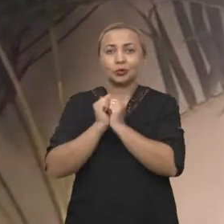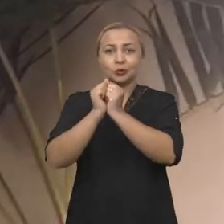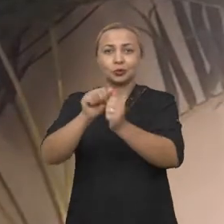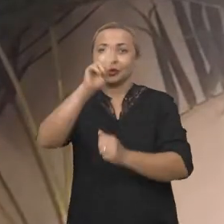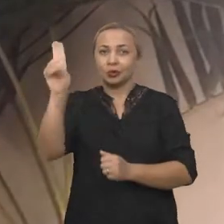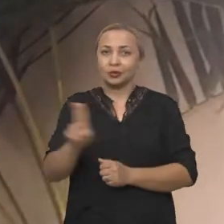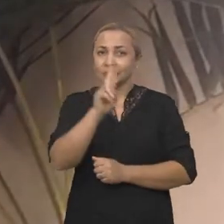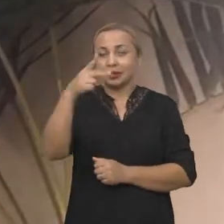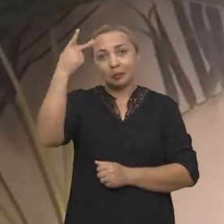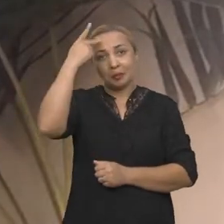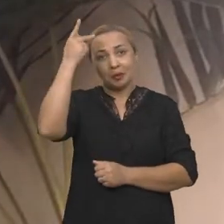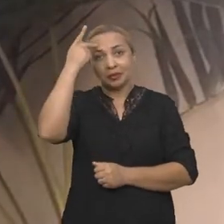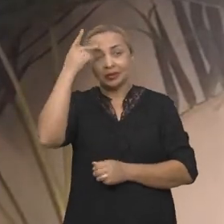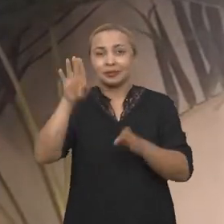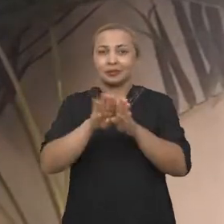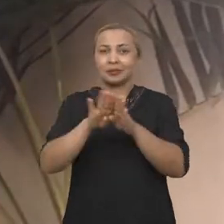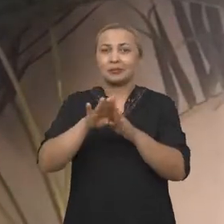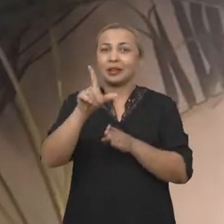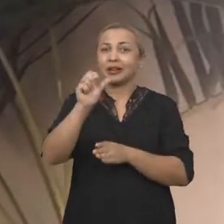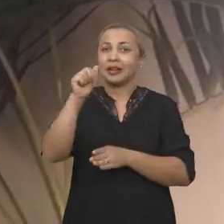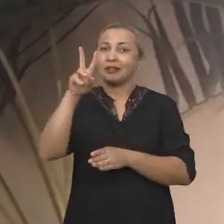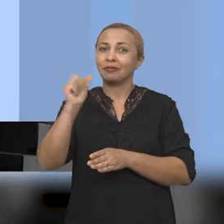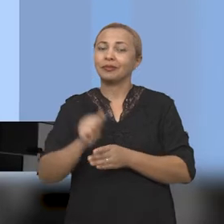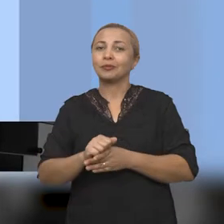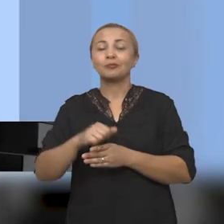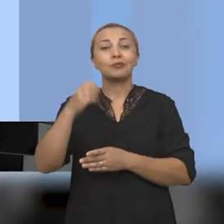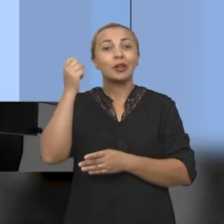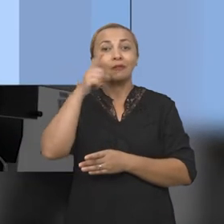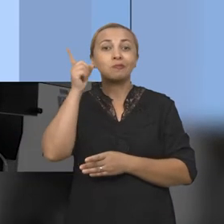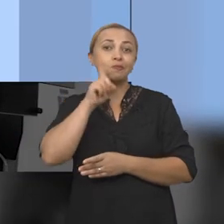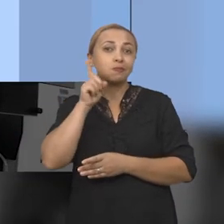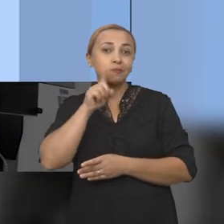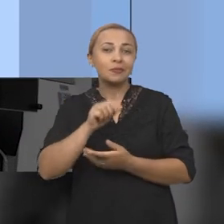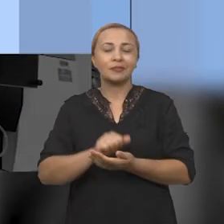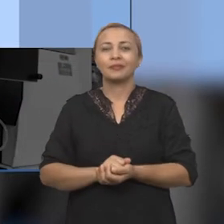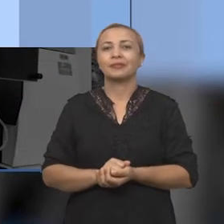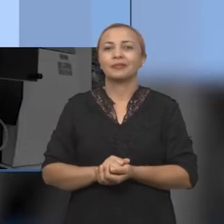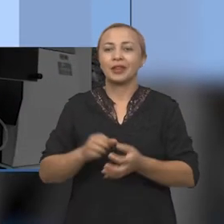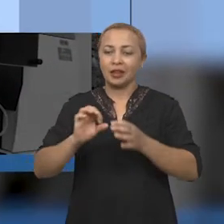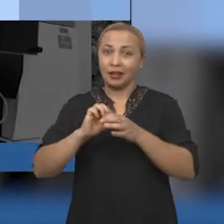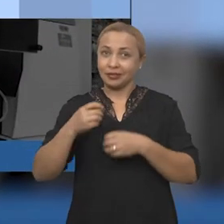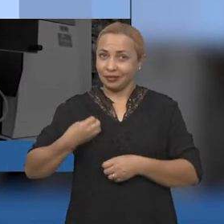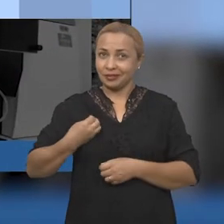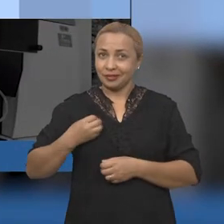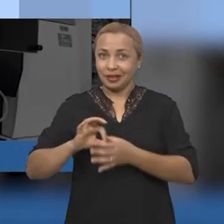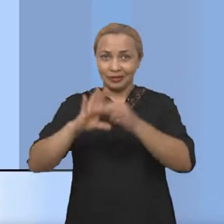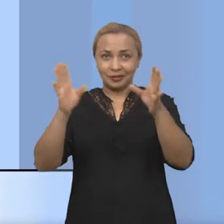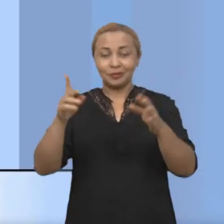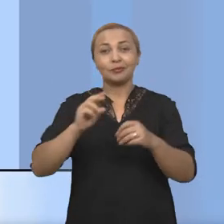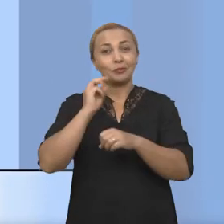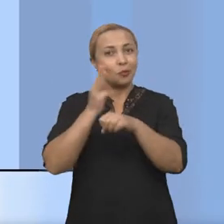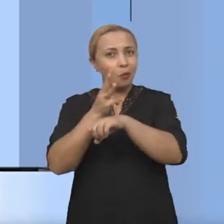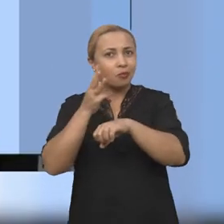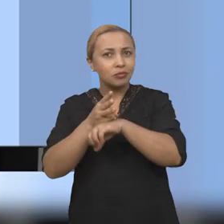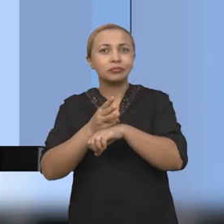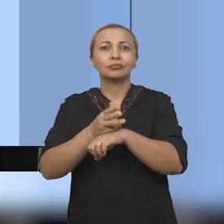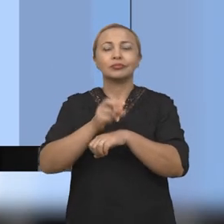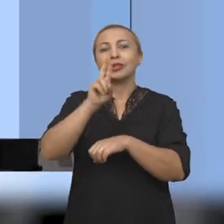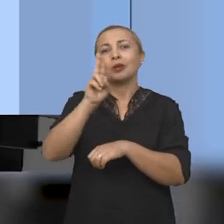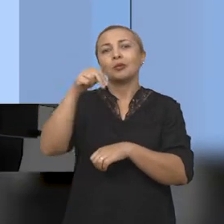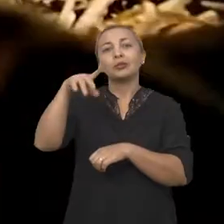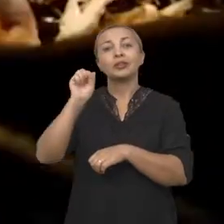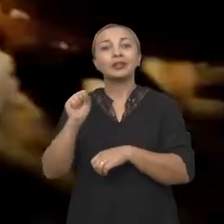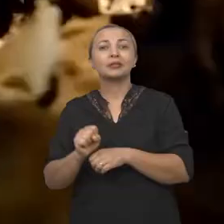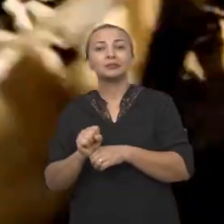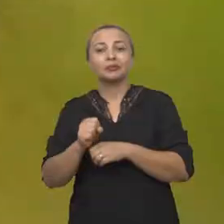Estadual Paulista e a Universidade de Laval, no Canadá. O software está disponível no site da Unesp. É uma ferramenta digital para